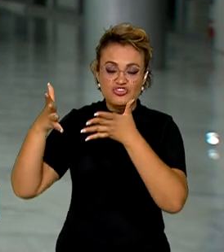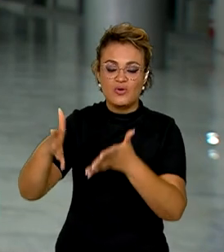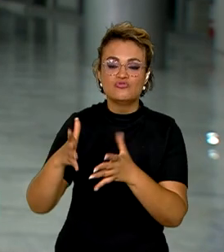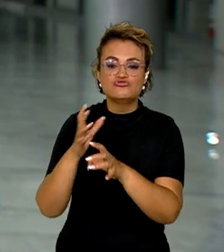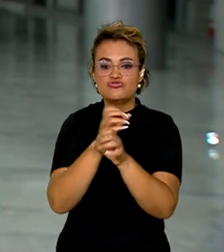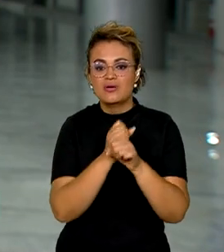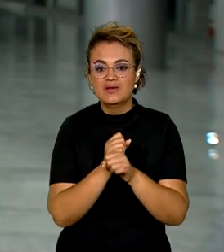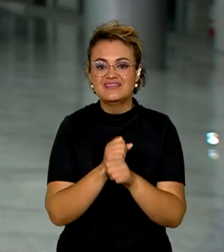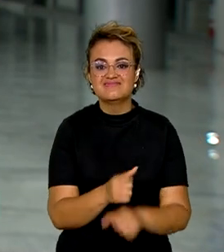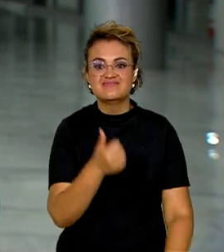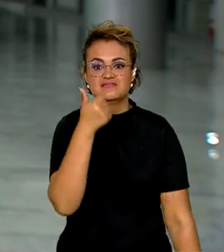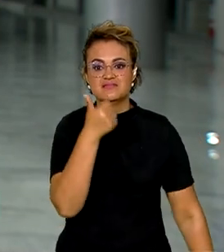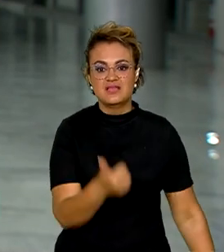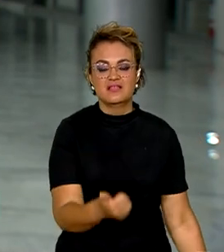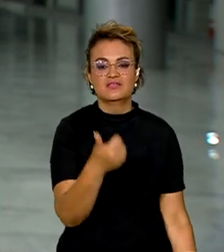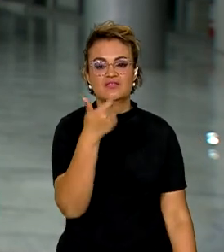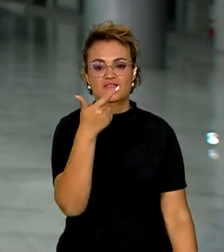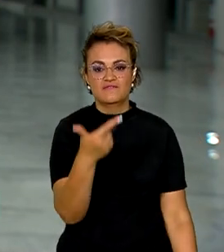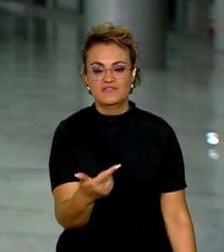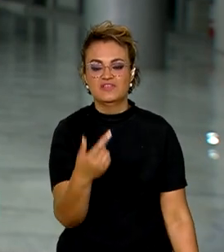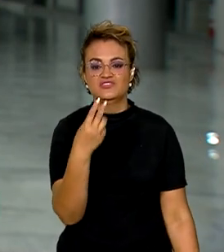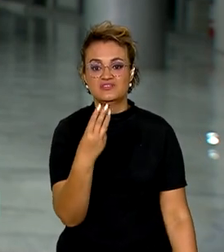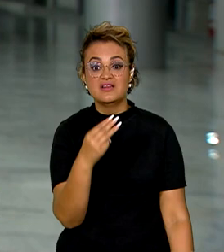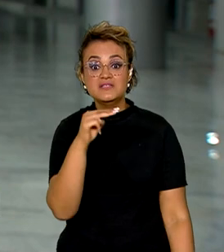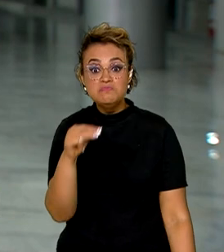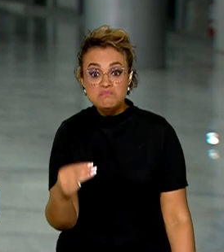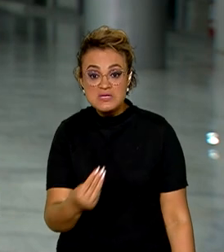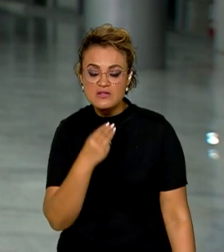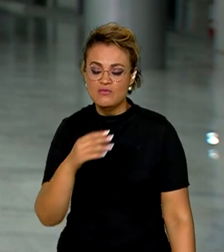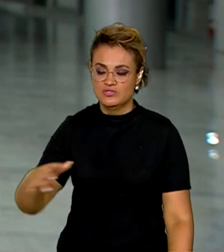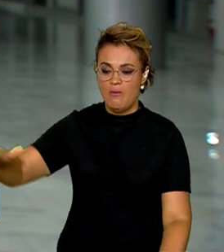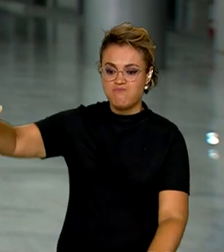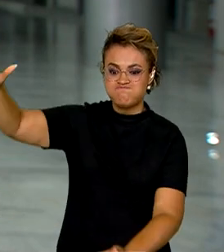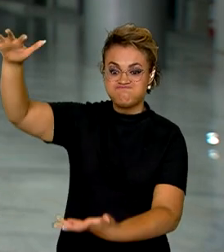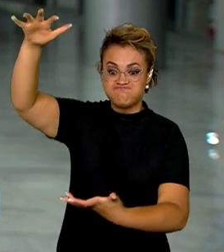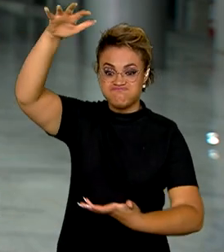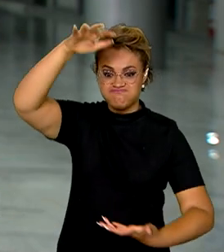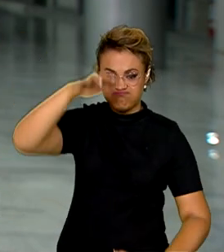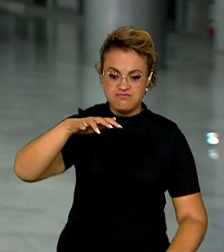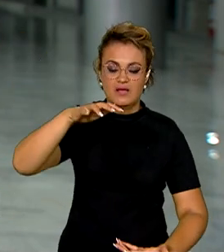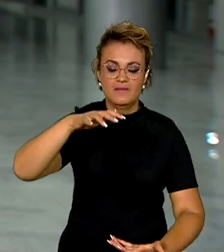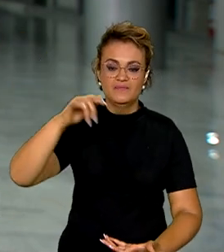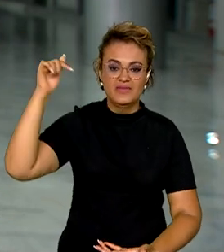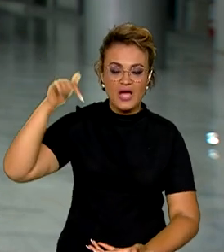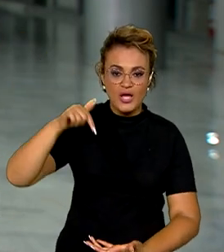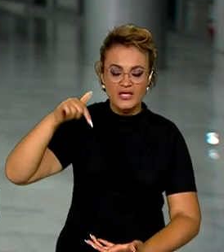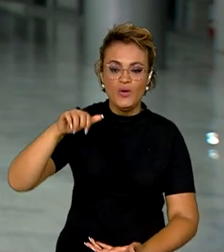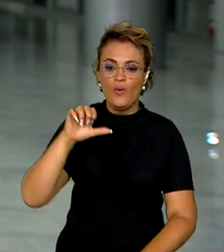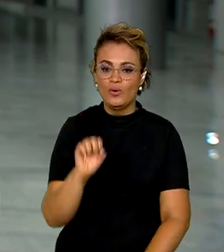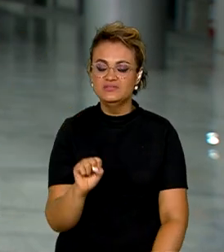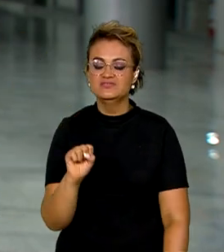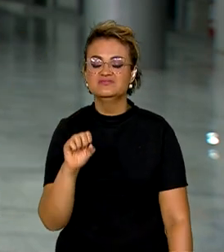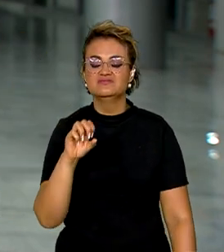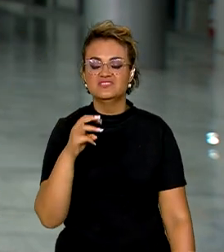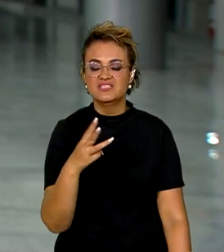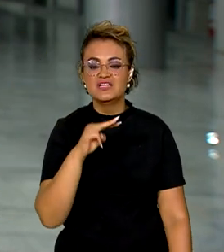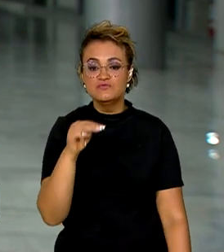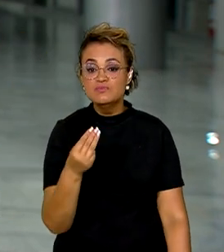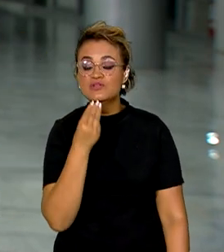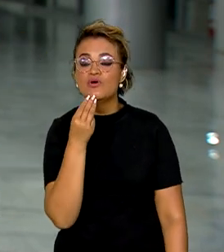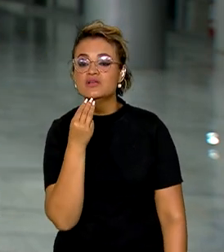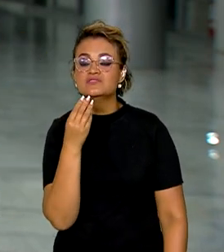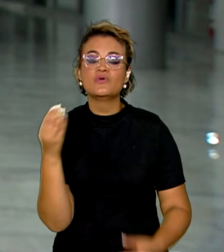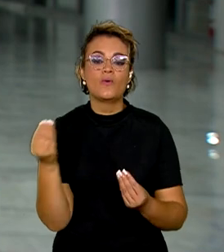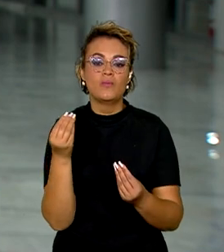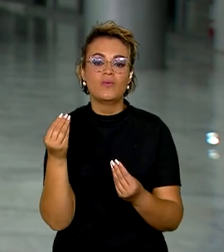totalizaram cerca de 123 milhões de volumes. Desse total, cerca de 83 milhões chegaram ao país